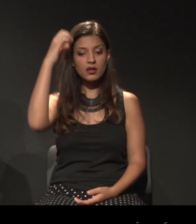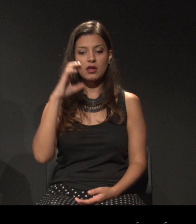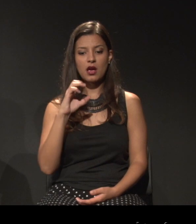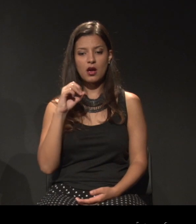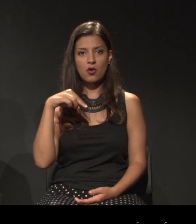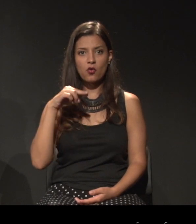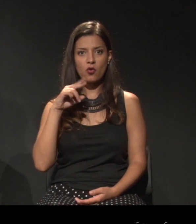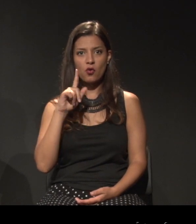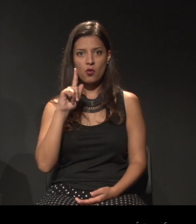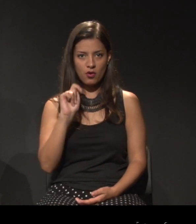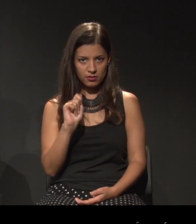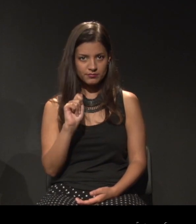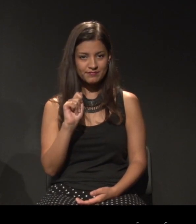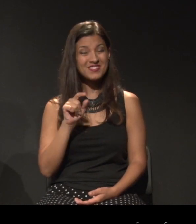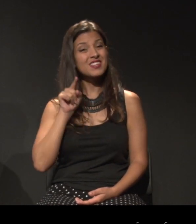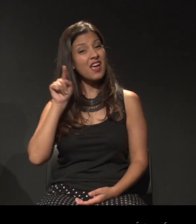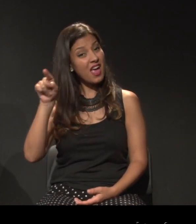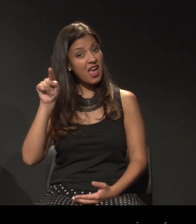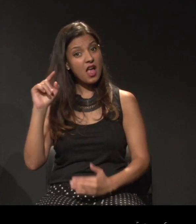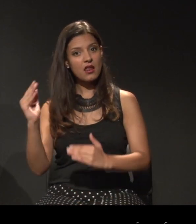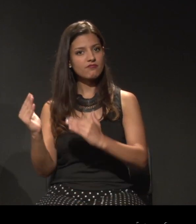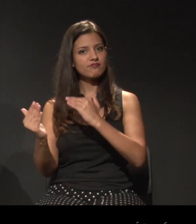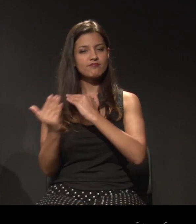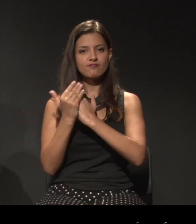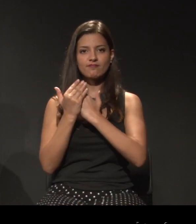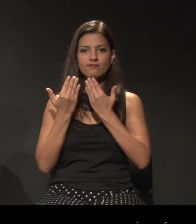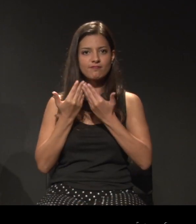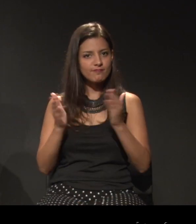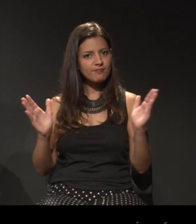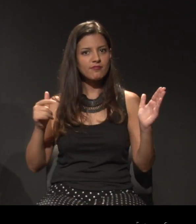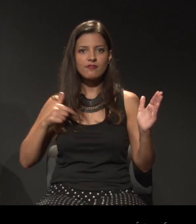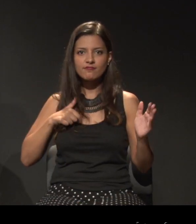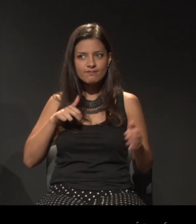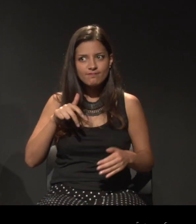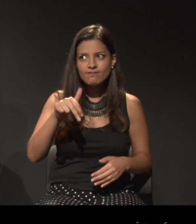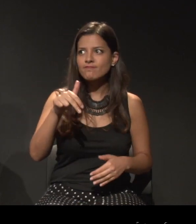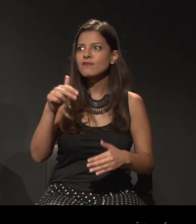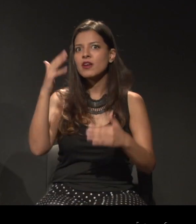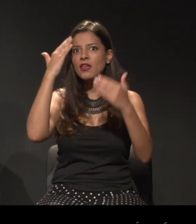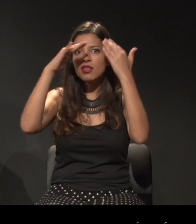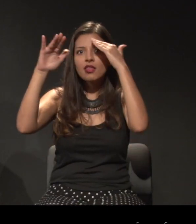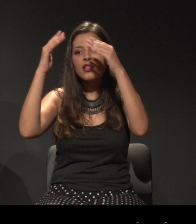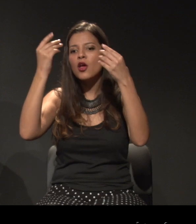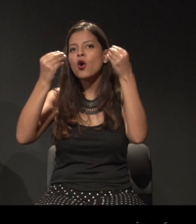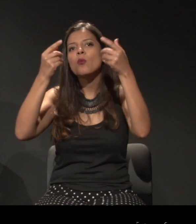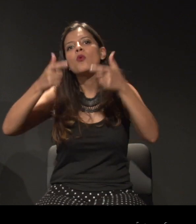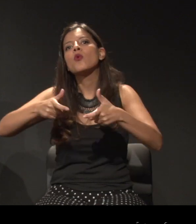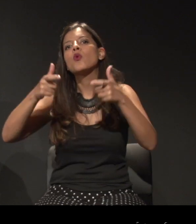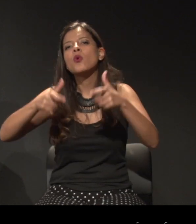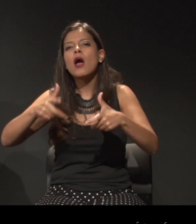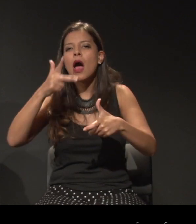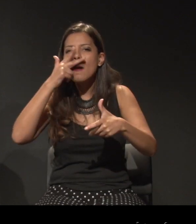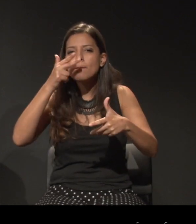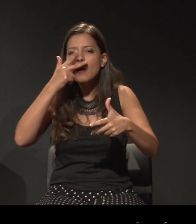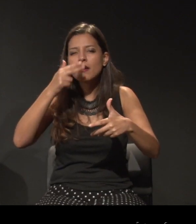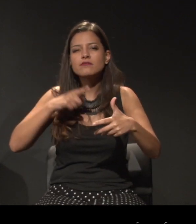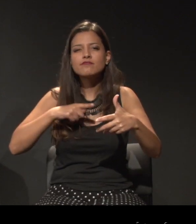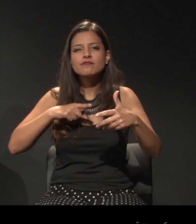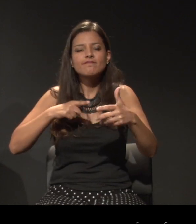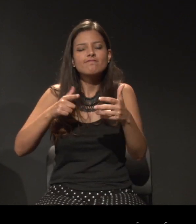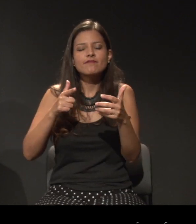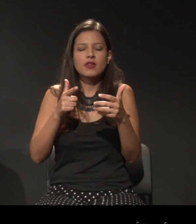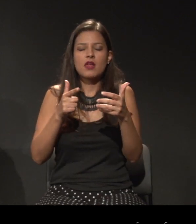que me abriu muitas portas para eu poder entender um pouco desse lugar que é misterioso. Esse lugar que não é um lugar